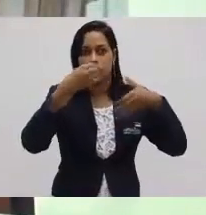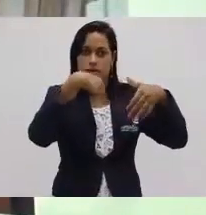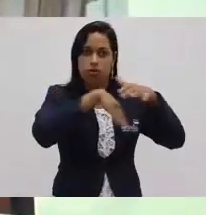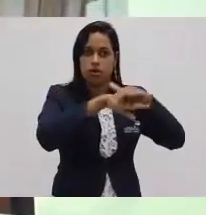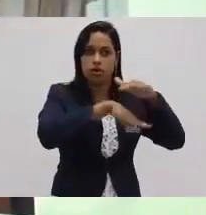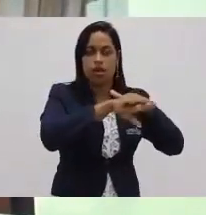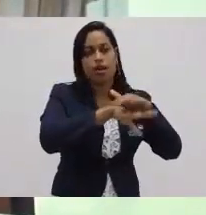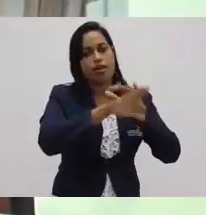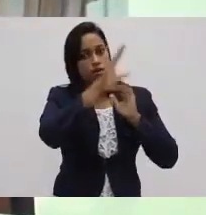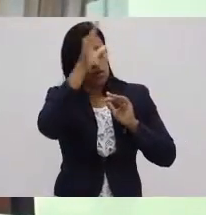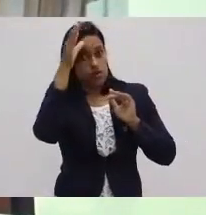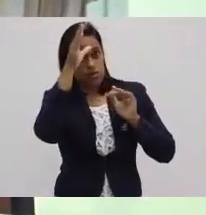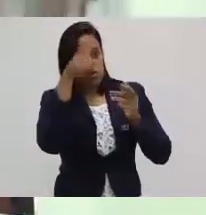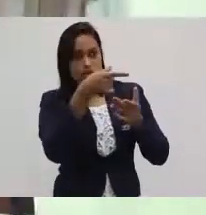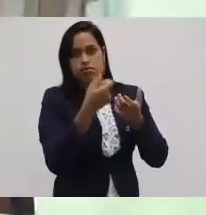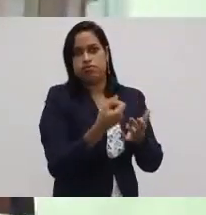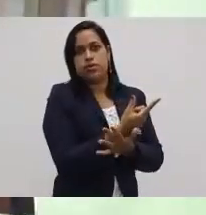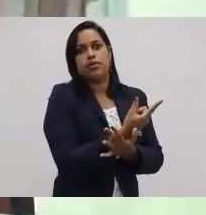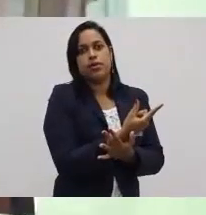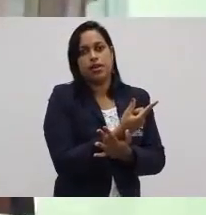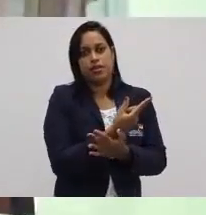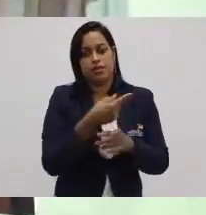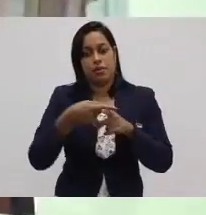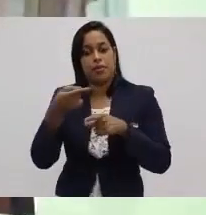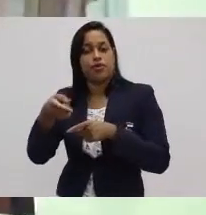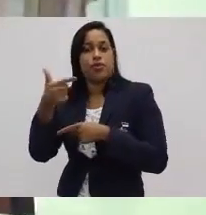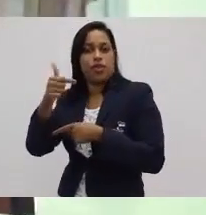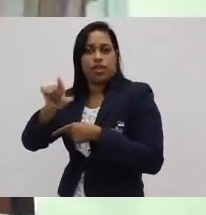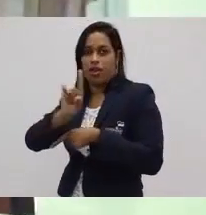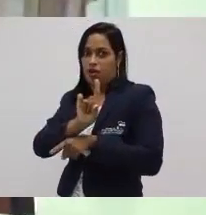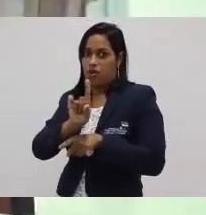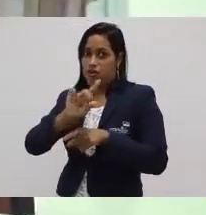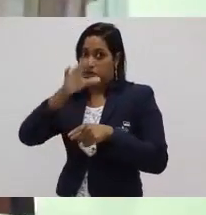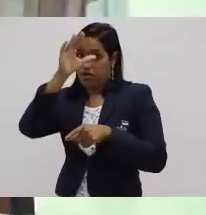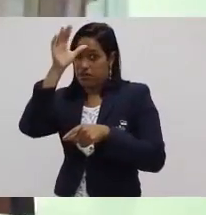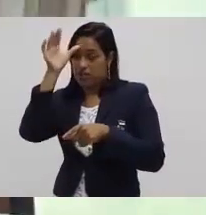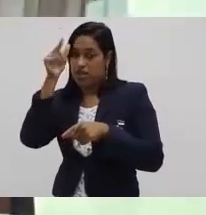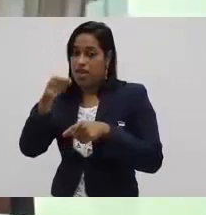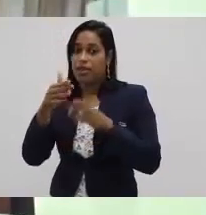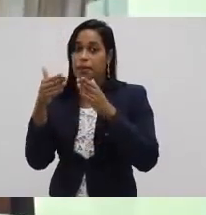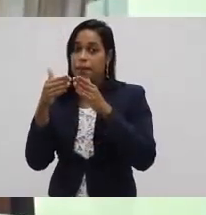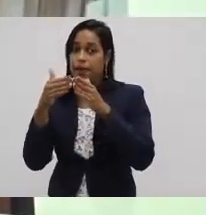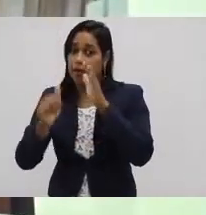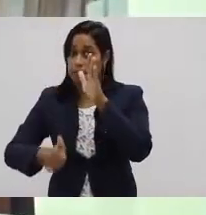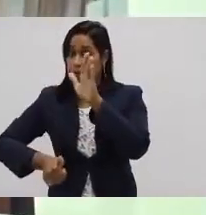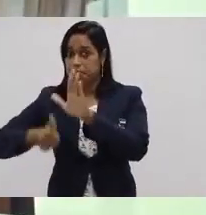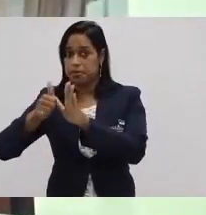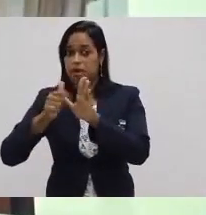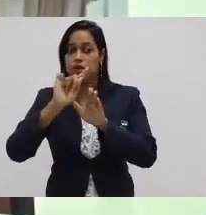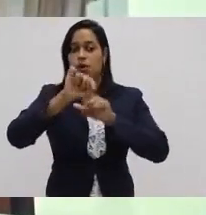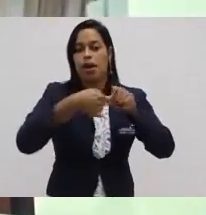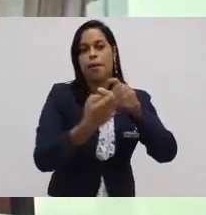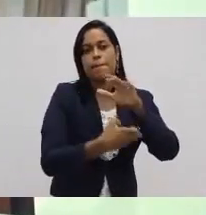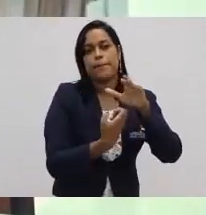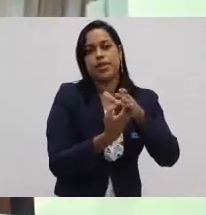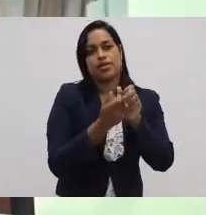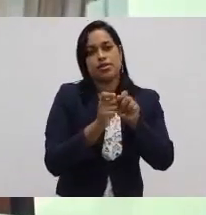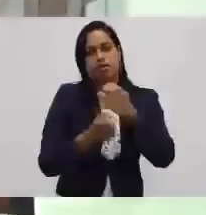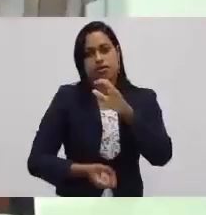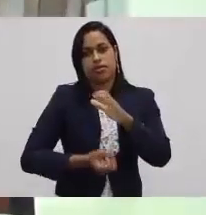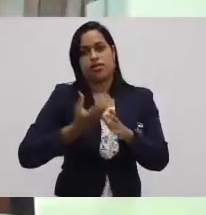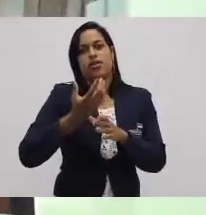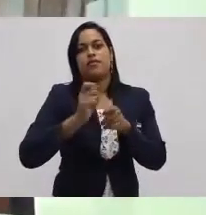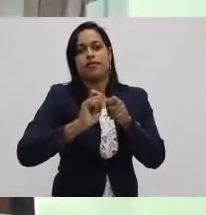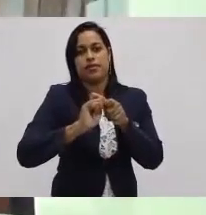esperando os clientes irem lá e comprarem. No produção Enxuta, não. Se produz só aquele que foi pedido. E aí, chama um pouquinho da